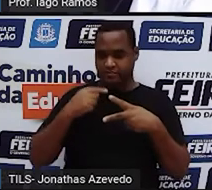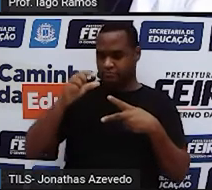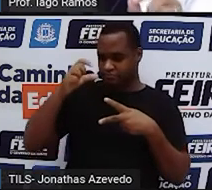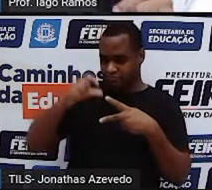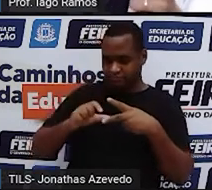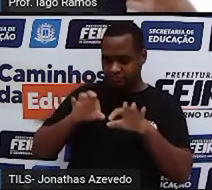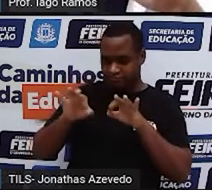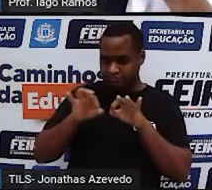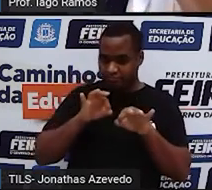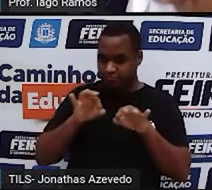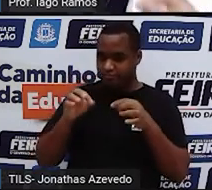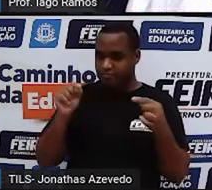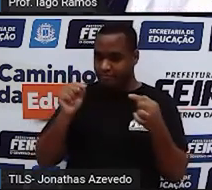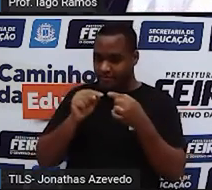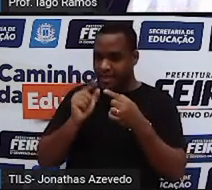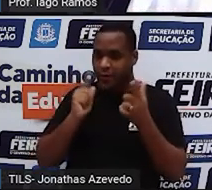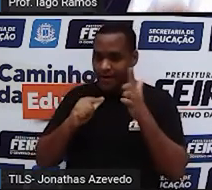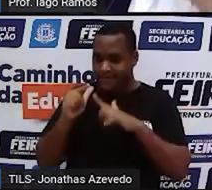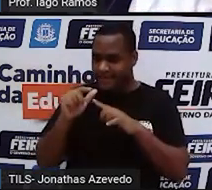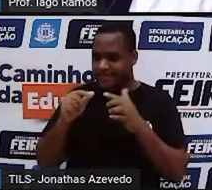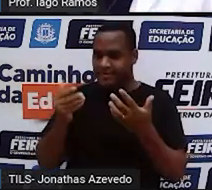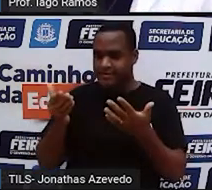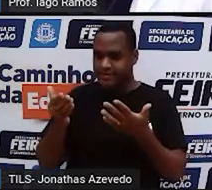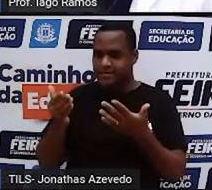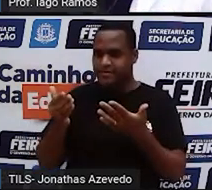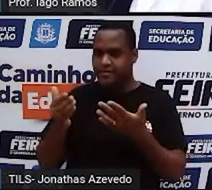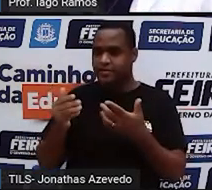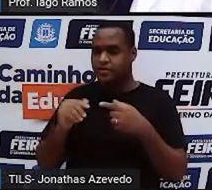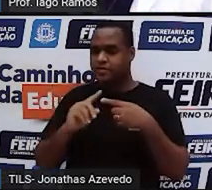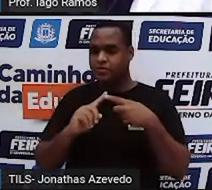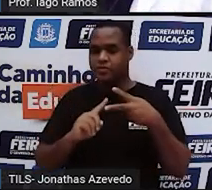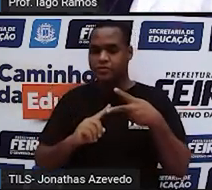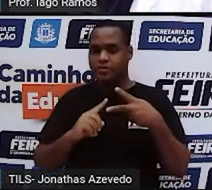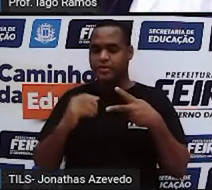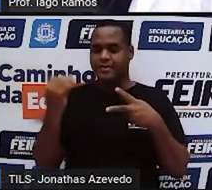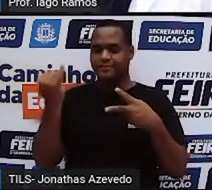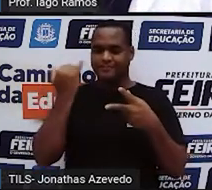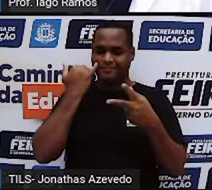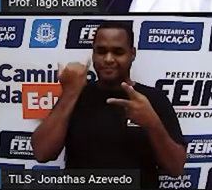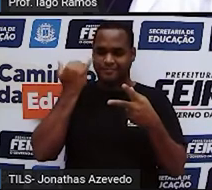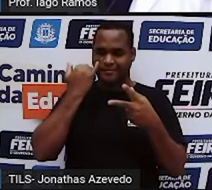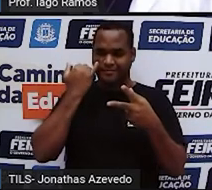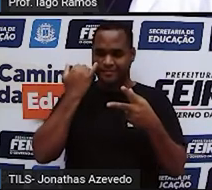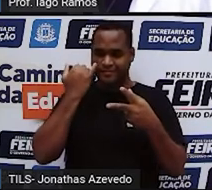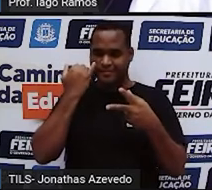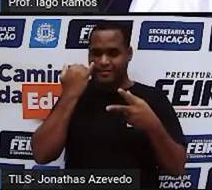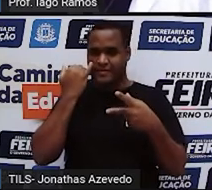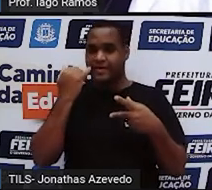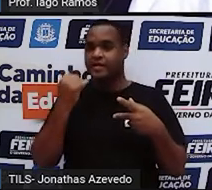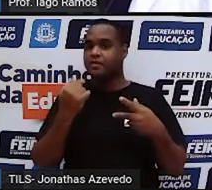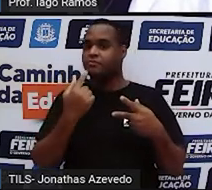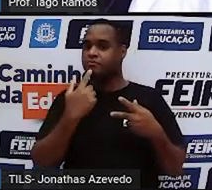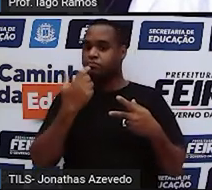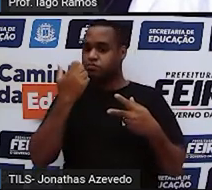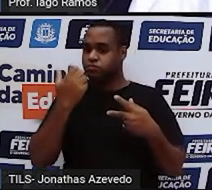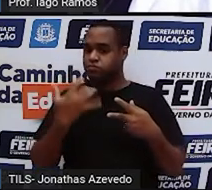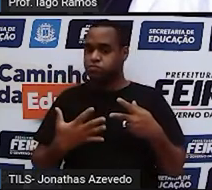pessoa, para quem aplica o truque, duas informações não podem ser